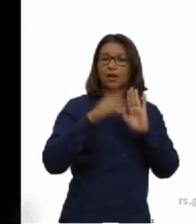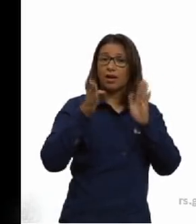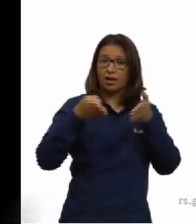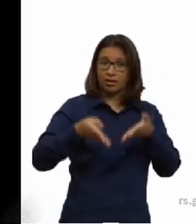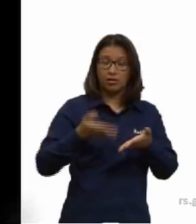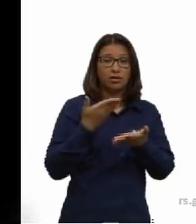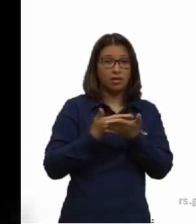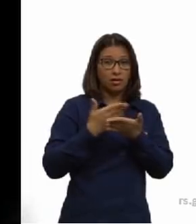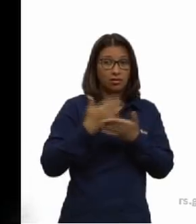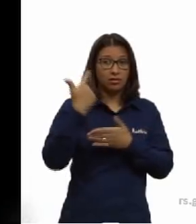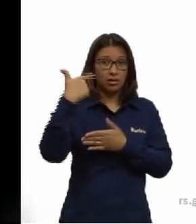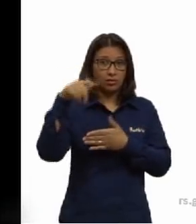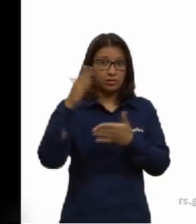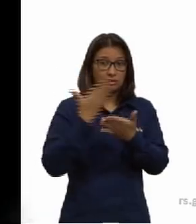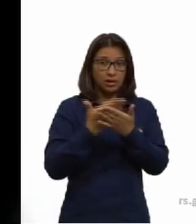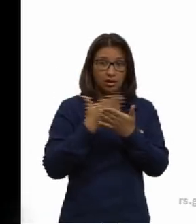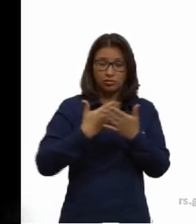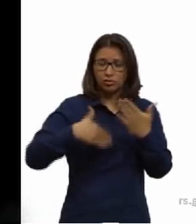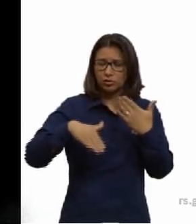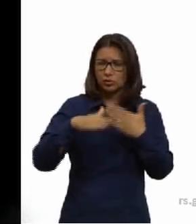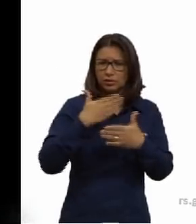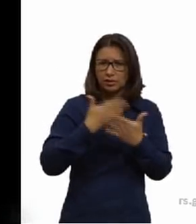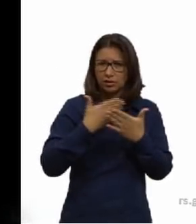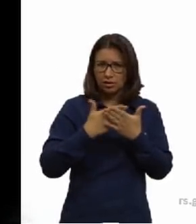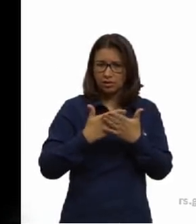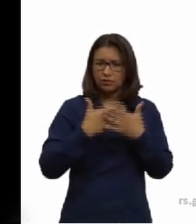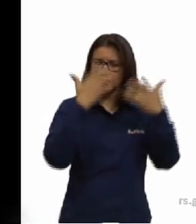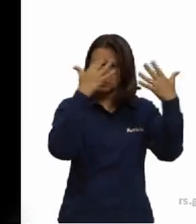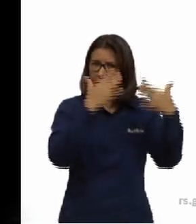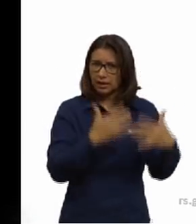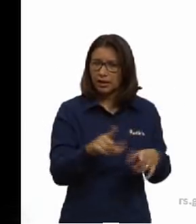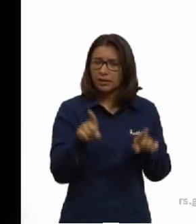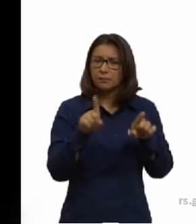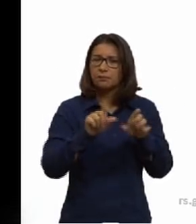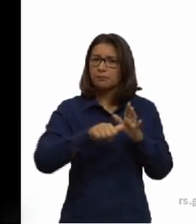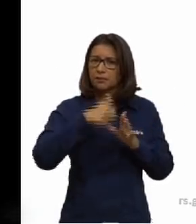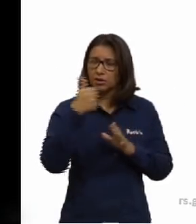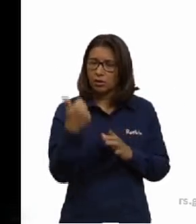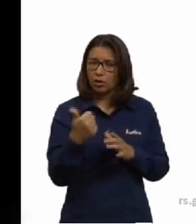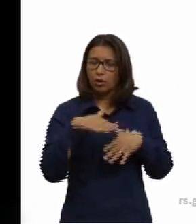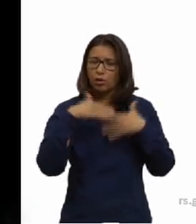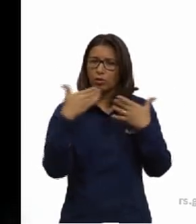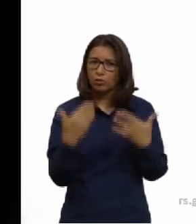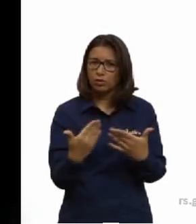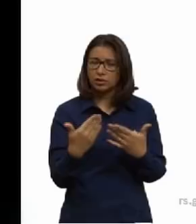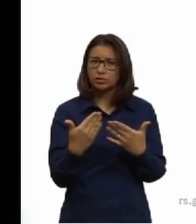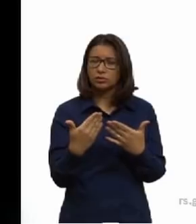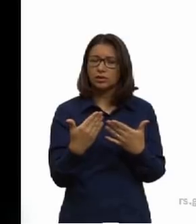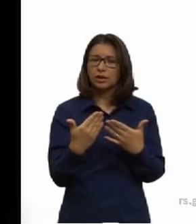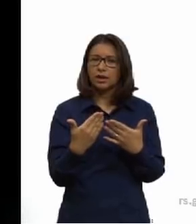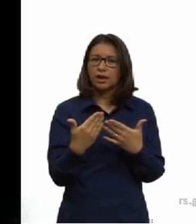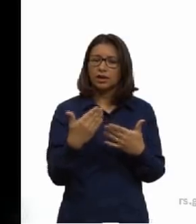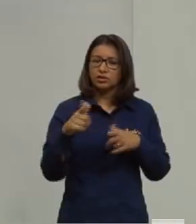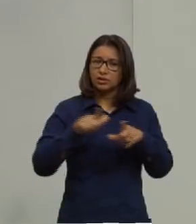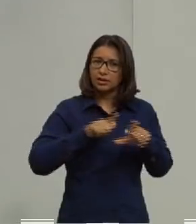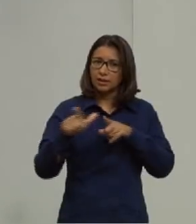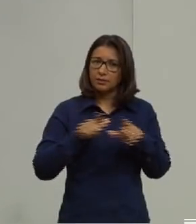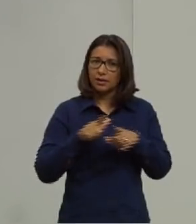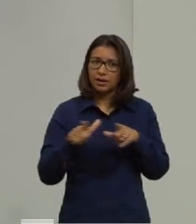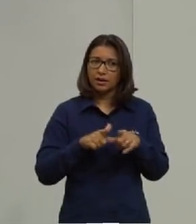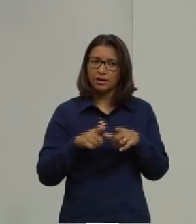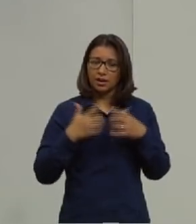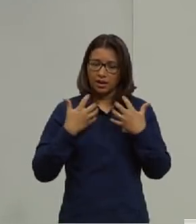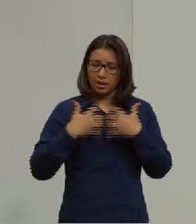hoje, na próxima, em todas elas, na verdade. Quando a gente fala de fisiologia da célula, a gente vai citar